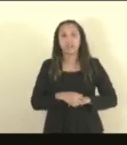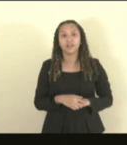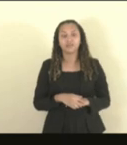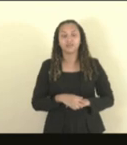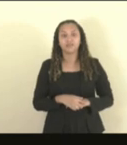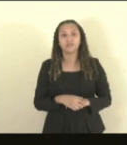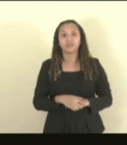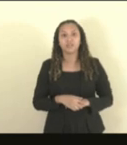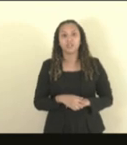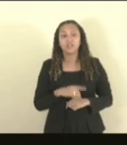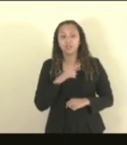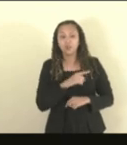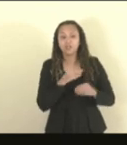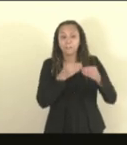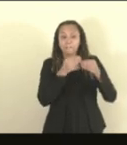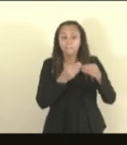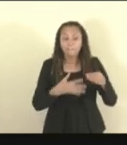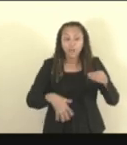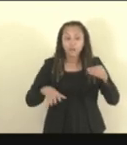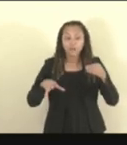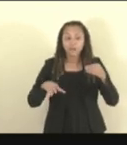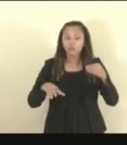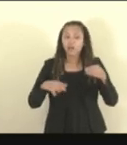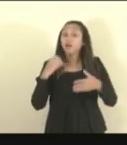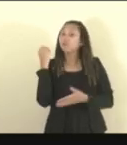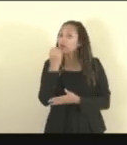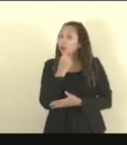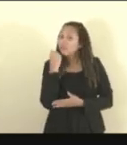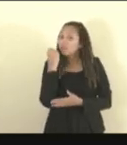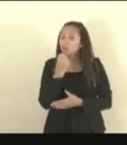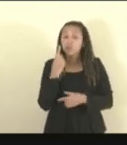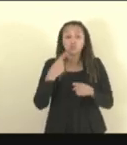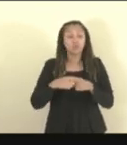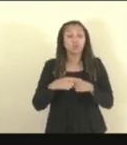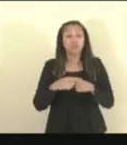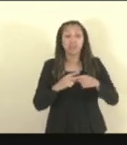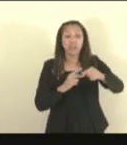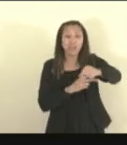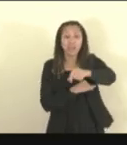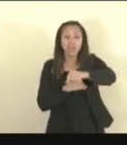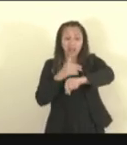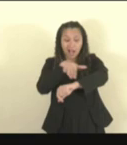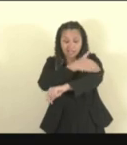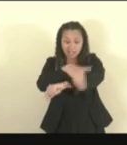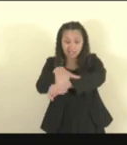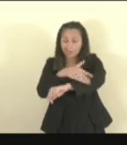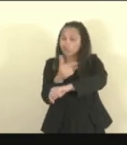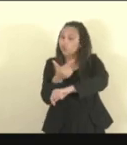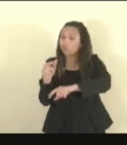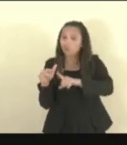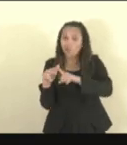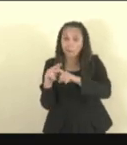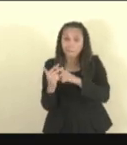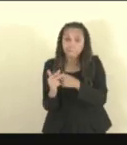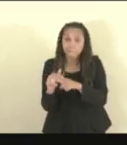sendo severamente prejudicados pela falta de manutenção nessa estrada e,